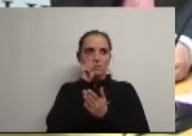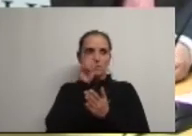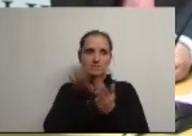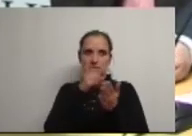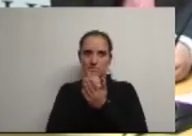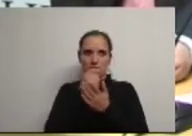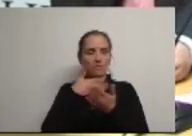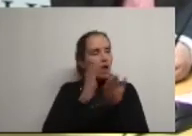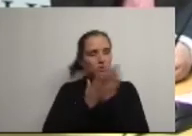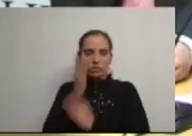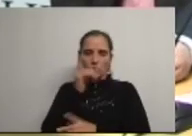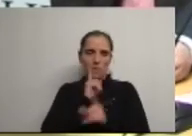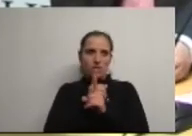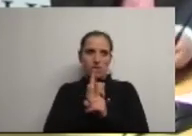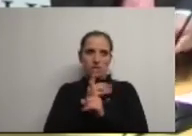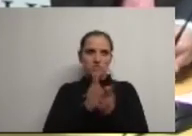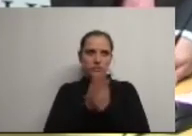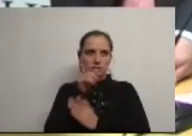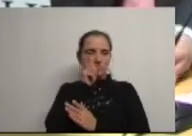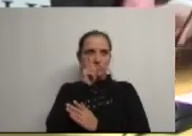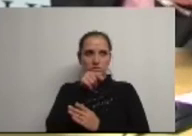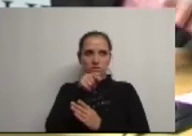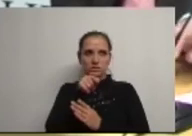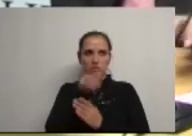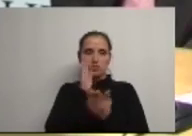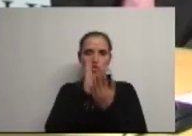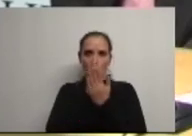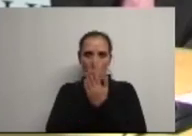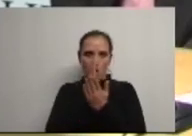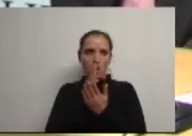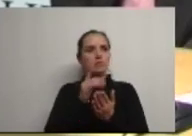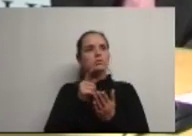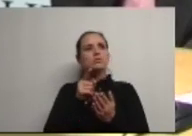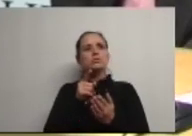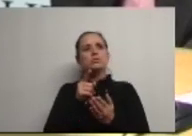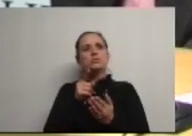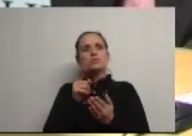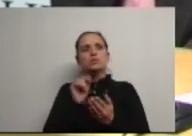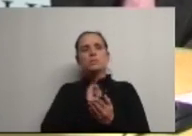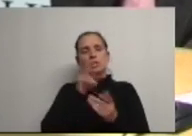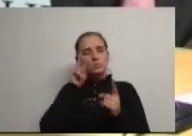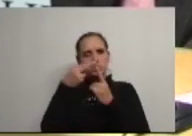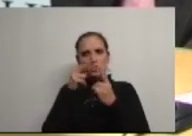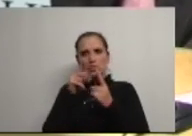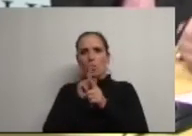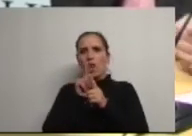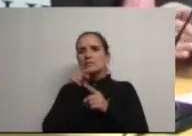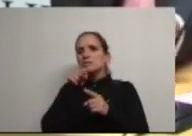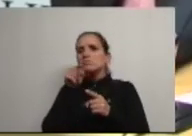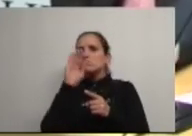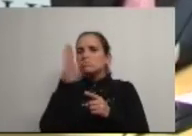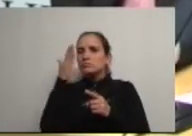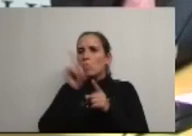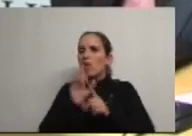continuarei a defender os edifícios as escolas não são na minha perspectiva fator de